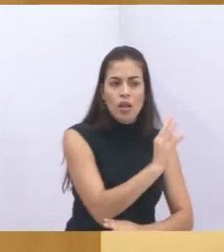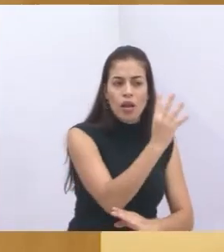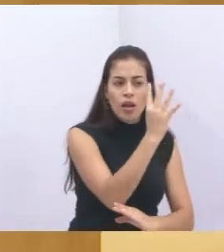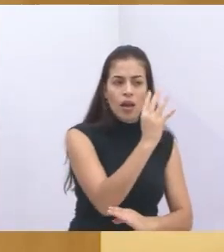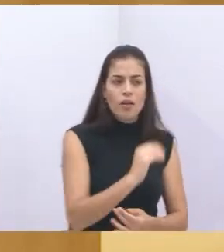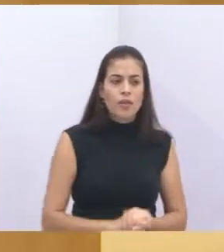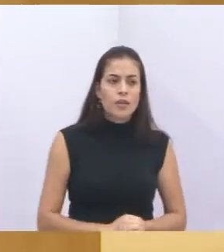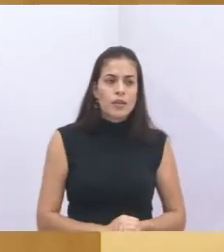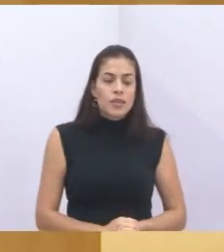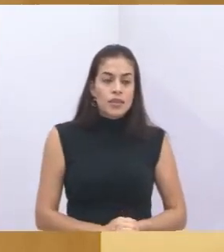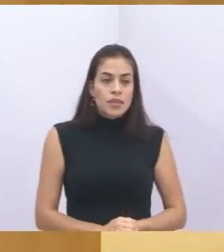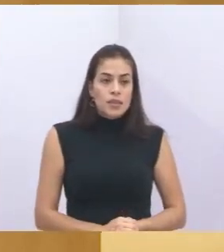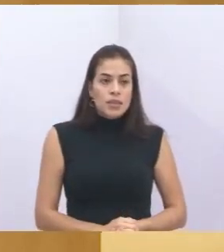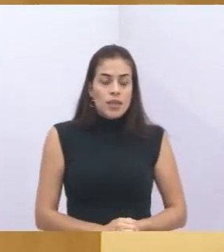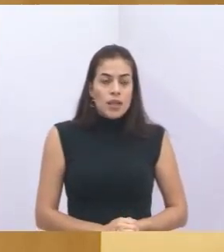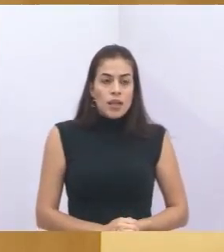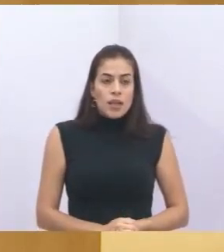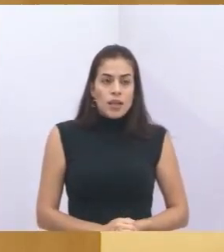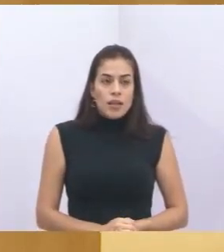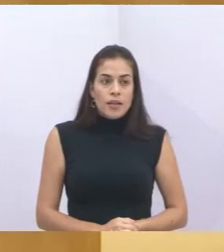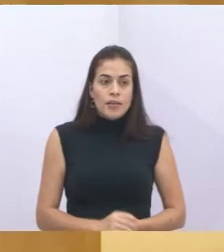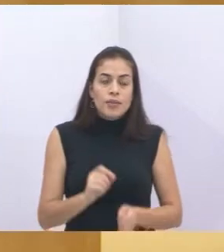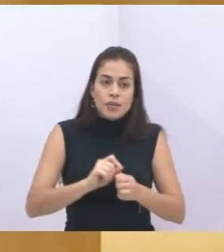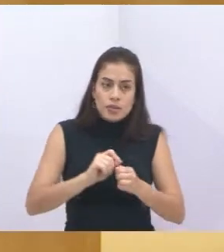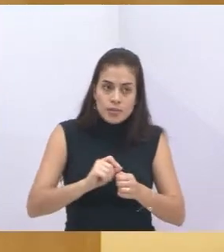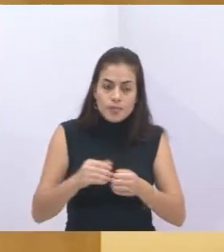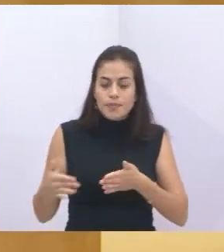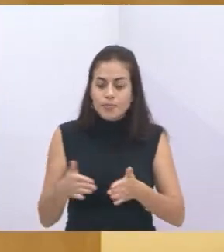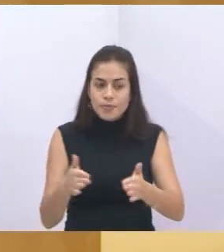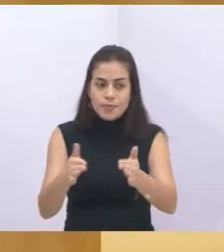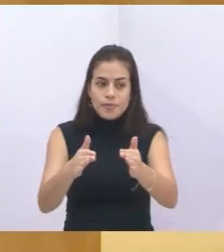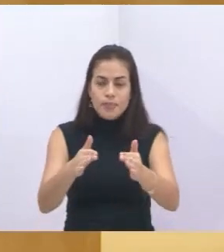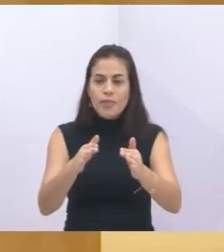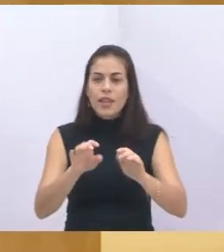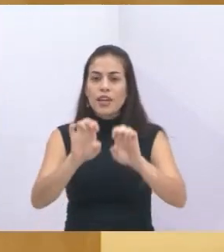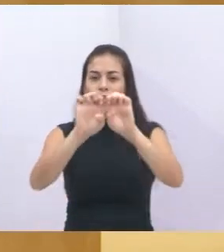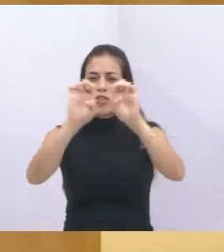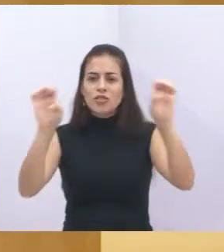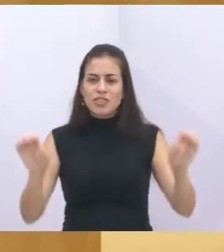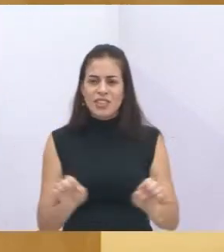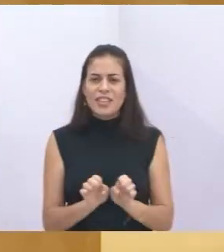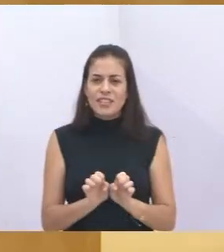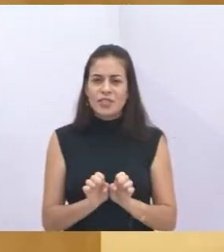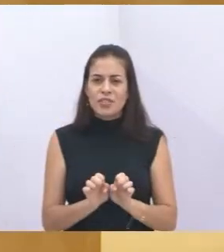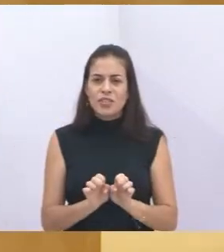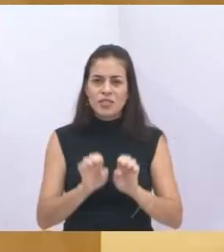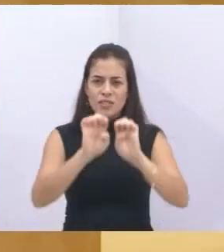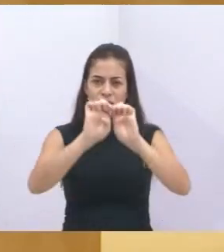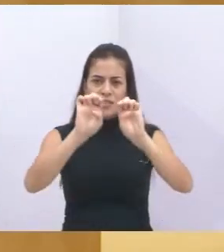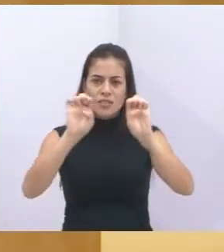em volta do município para garantir a nossa proteção.